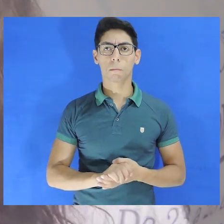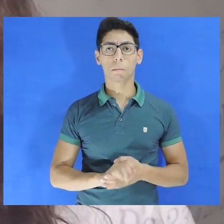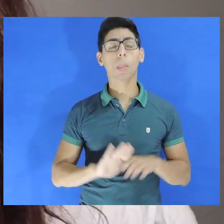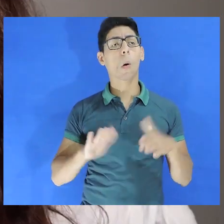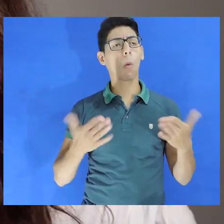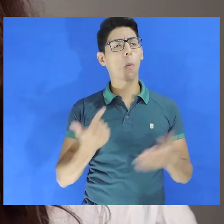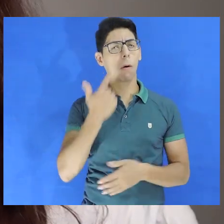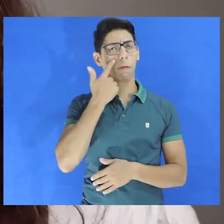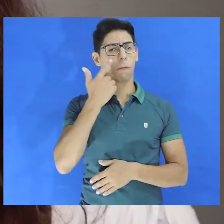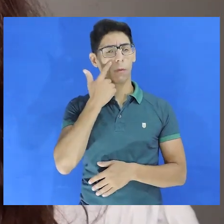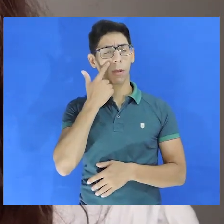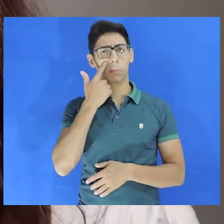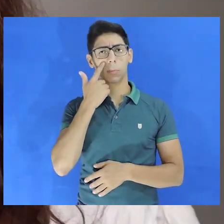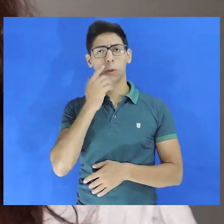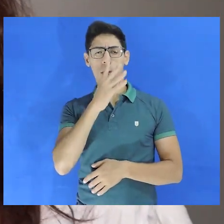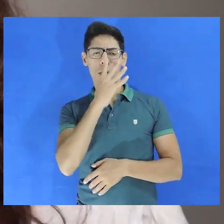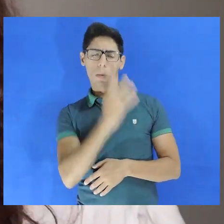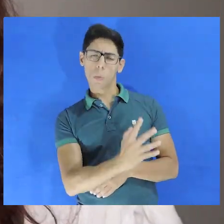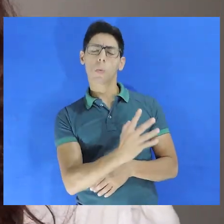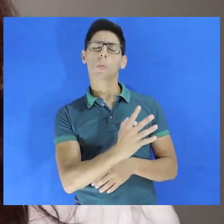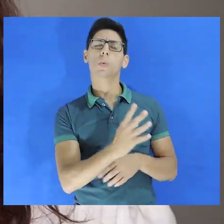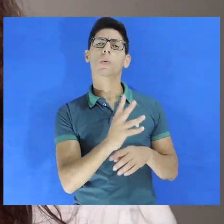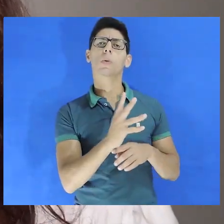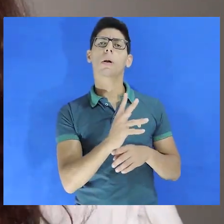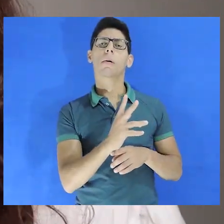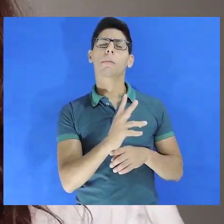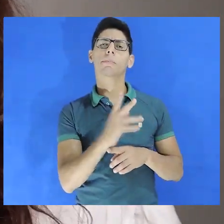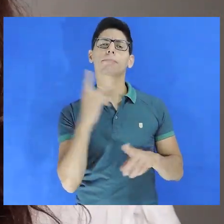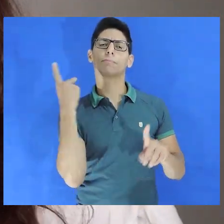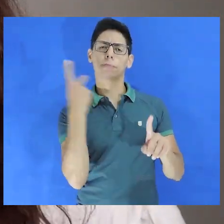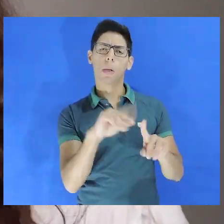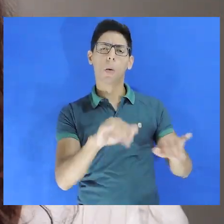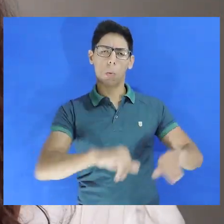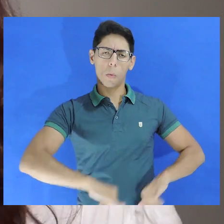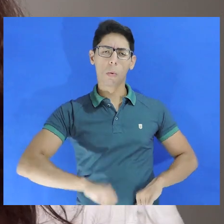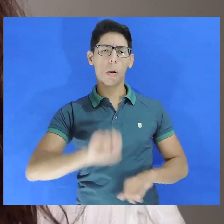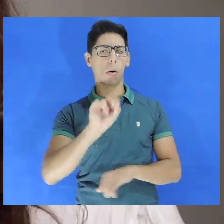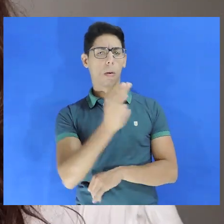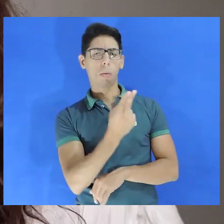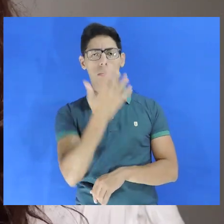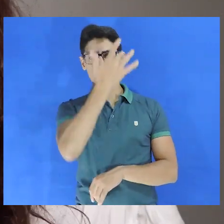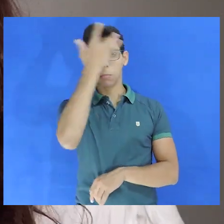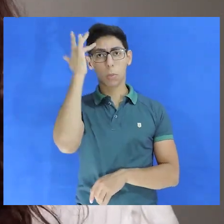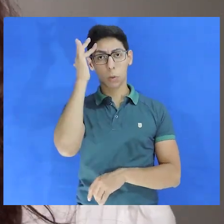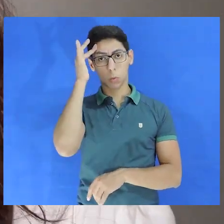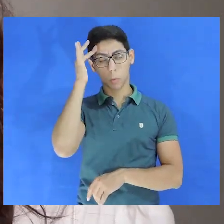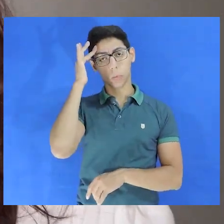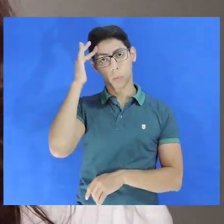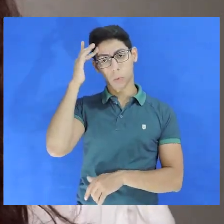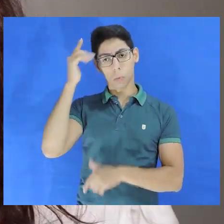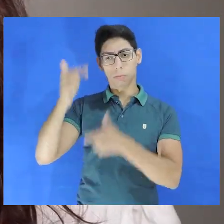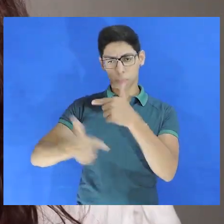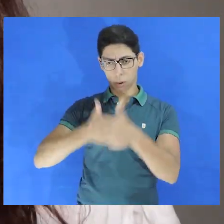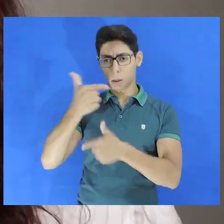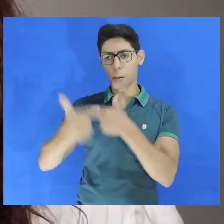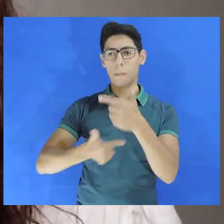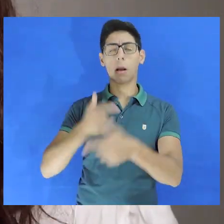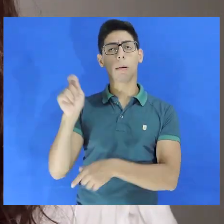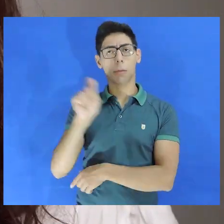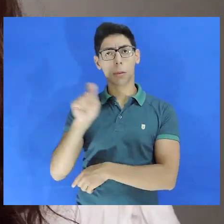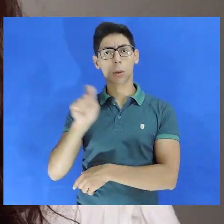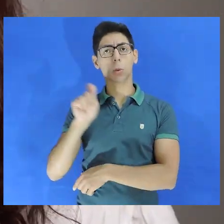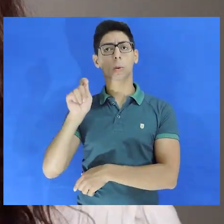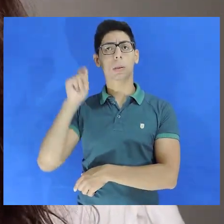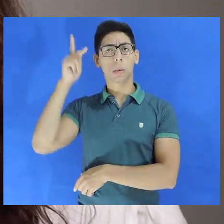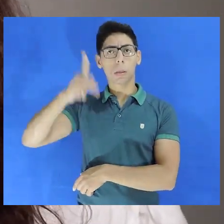Quando uma denúncia de tortura, que é feita por familiar de pessoa presa, por argente pastoral, por egressos do